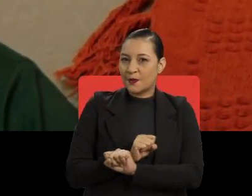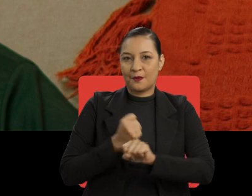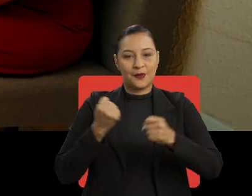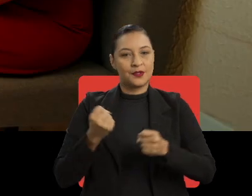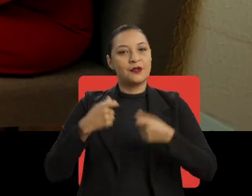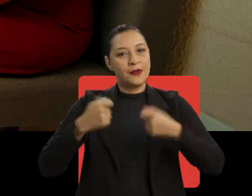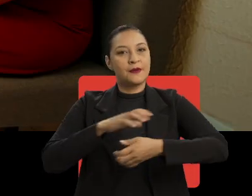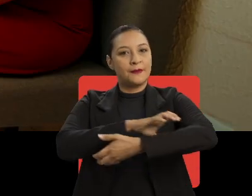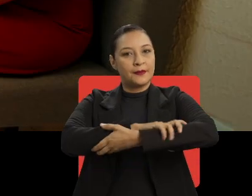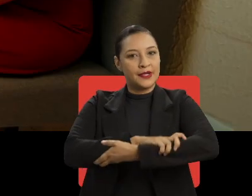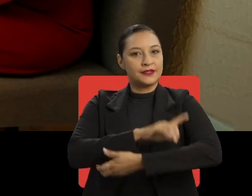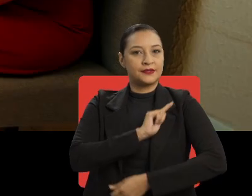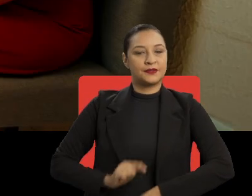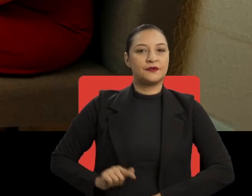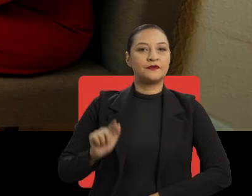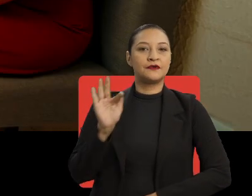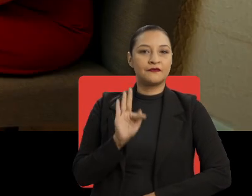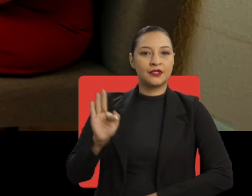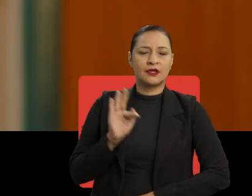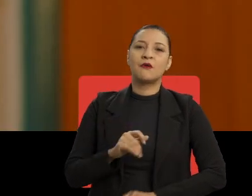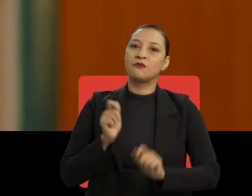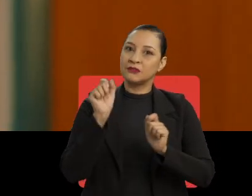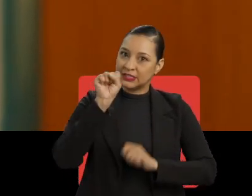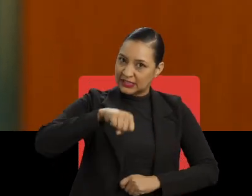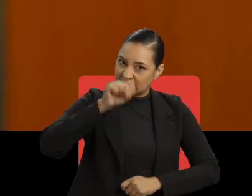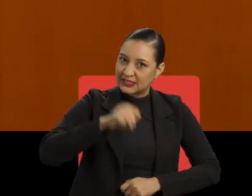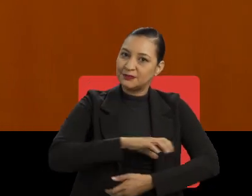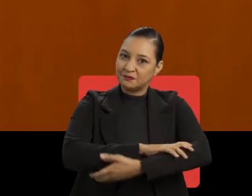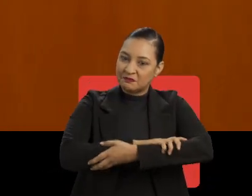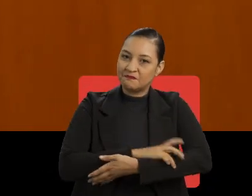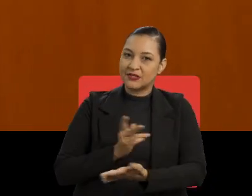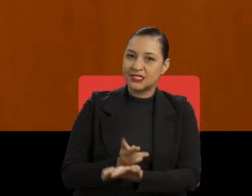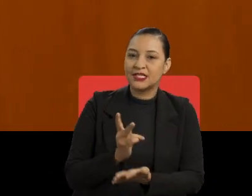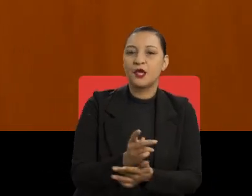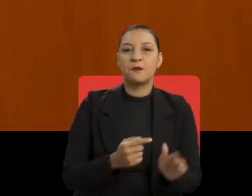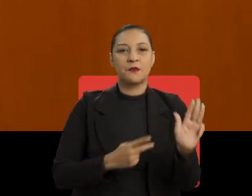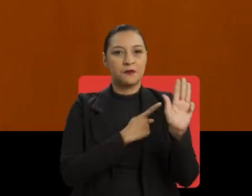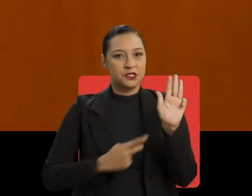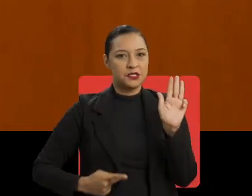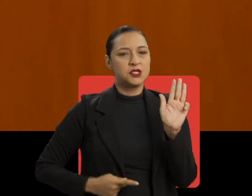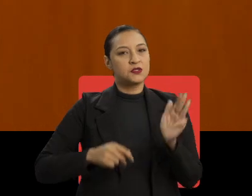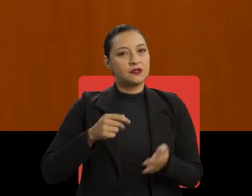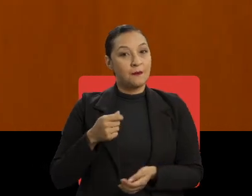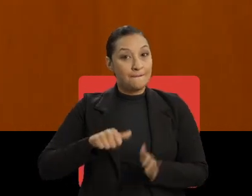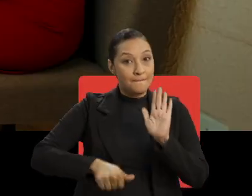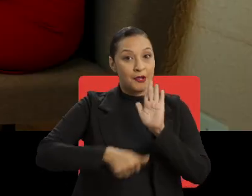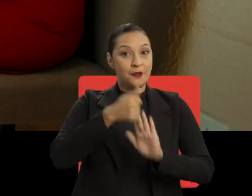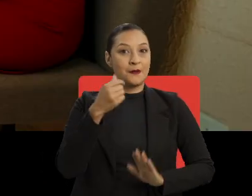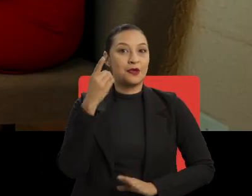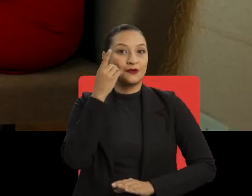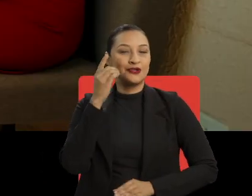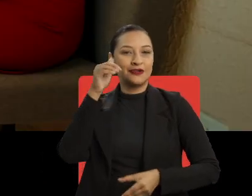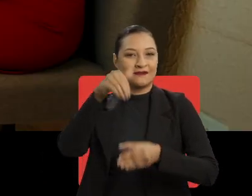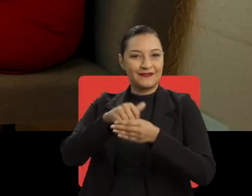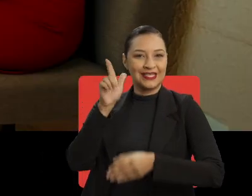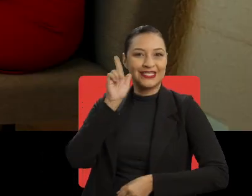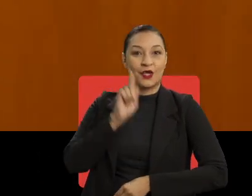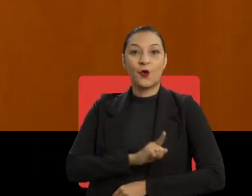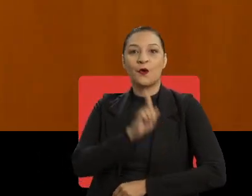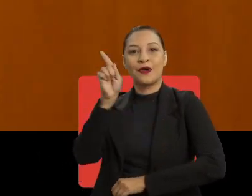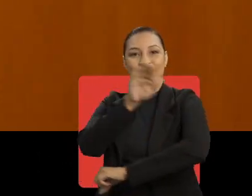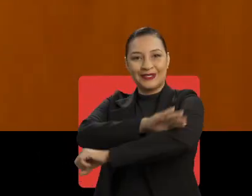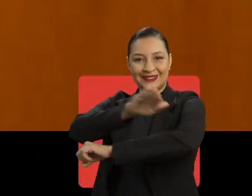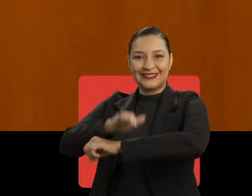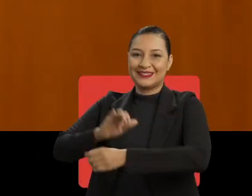possível fazer sozinho. Precisa de parceria com o governo federal. Você pode contar sim com o governo federal, sempre. Conta a gente, Luiz, sempre. Primeiro dia que ele ganhar a